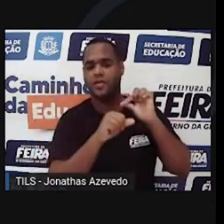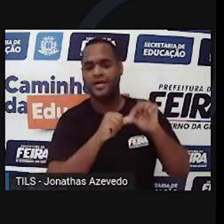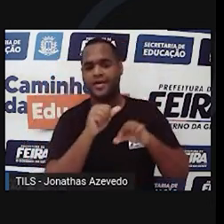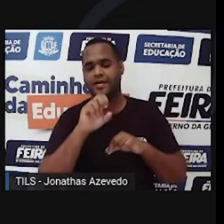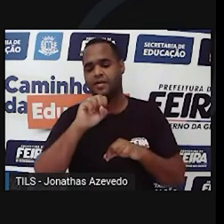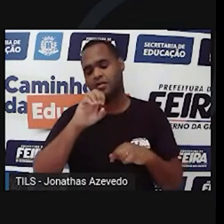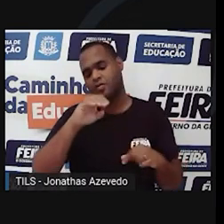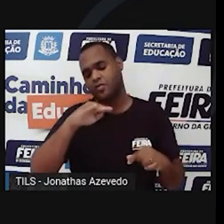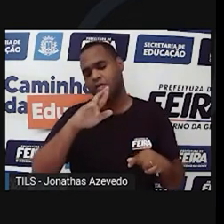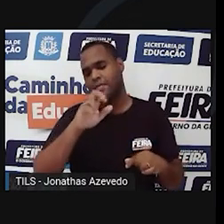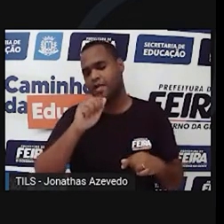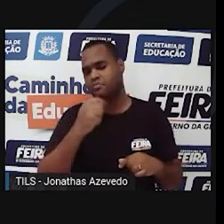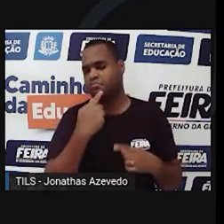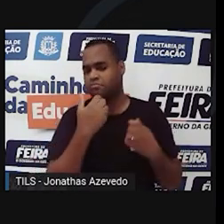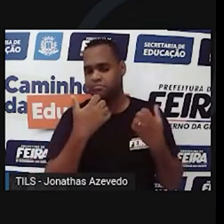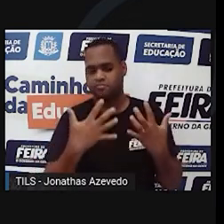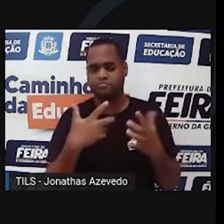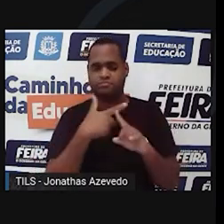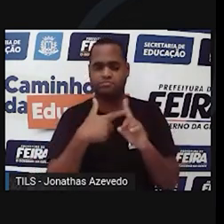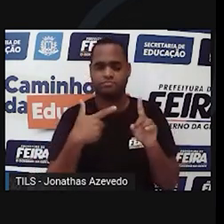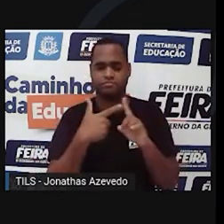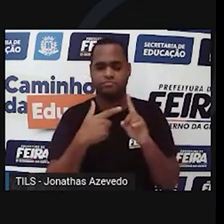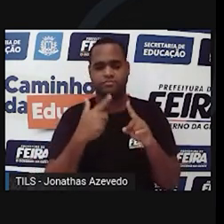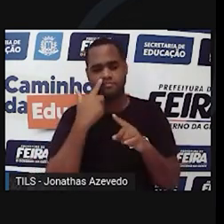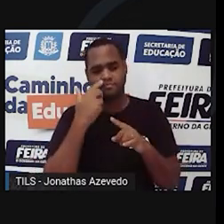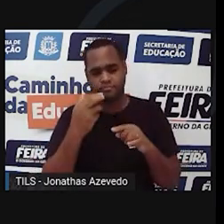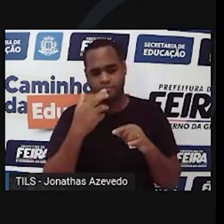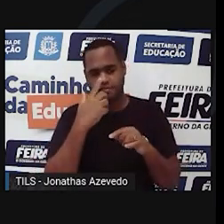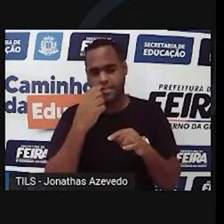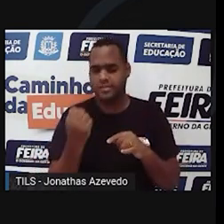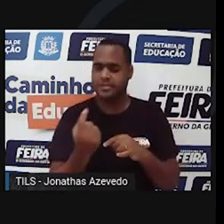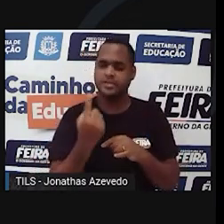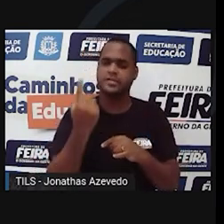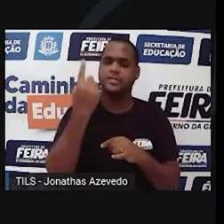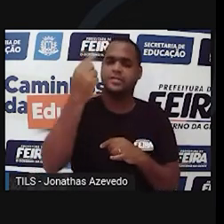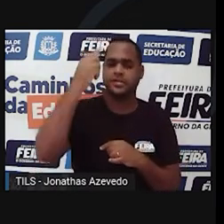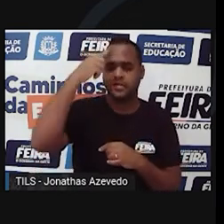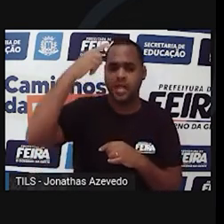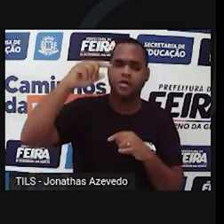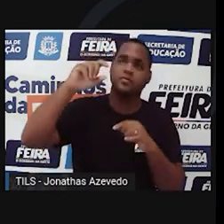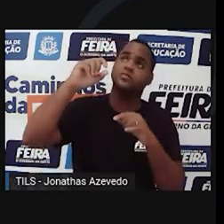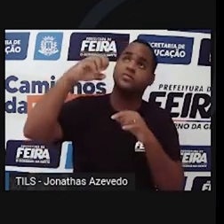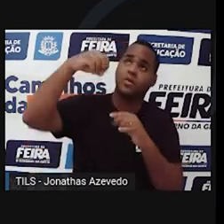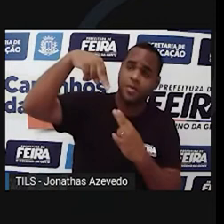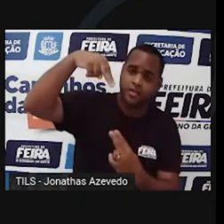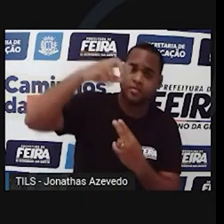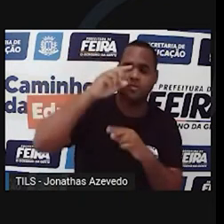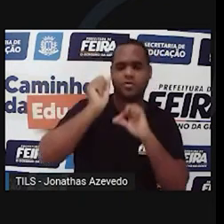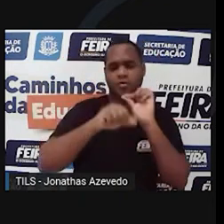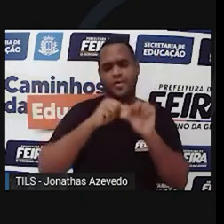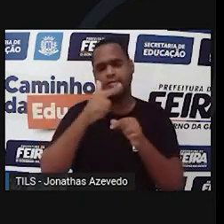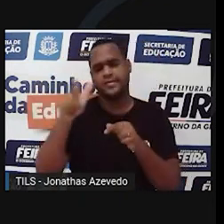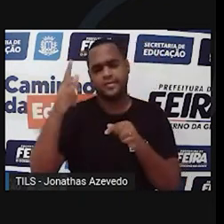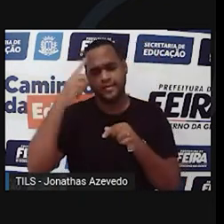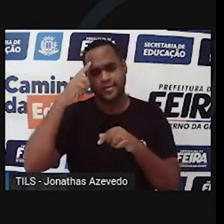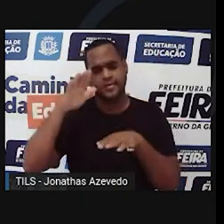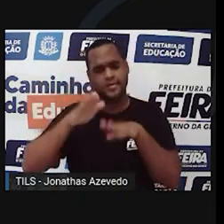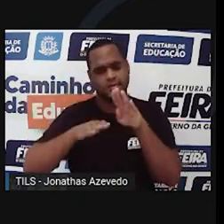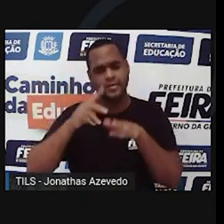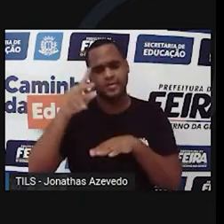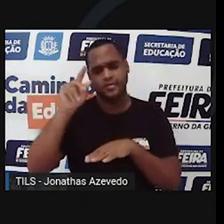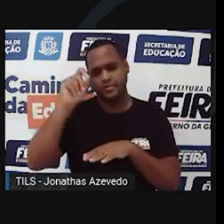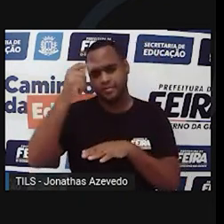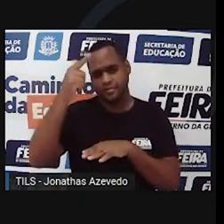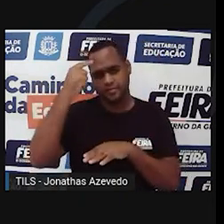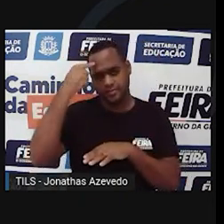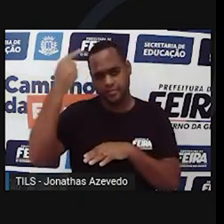sombra, não é? Mas será que o tamanho dessa sombra vai mudar dependendo da posição que o Sol se encontra no céu? Bem, vamos